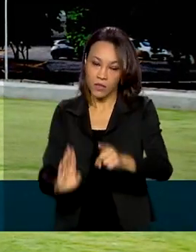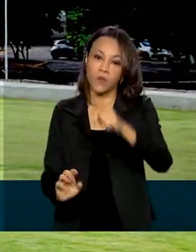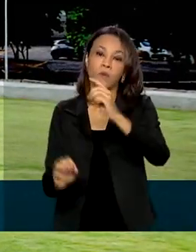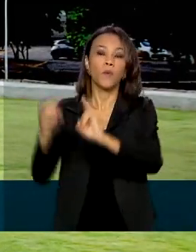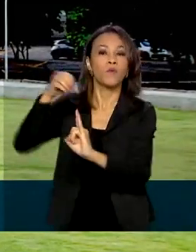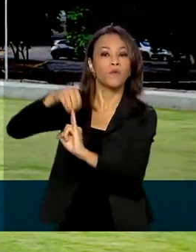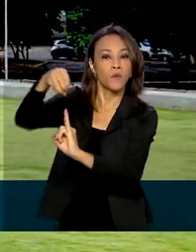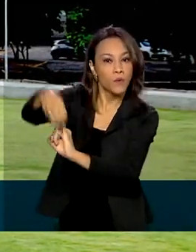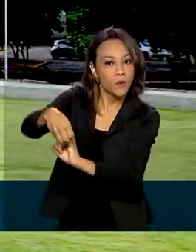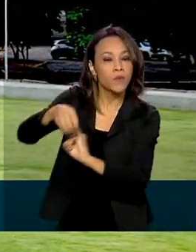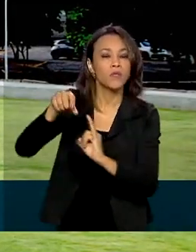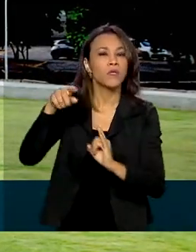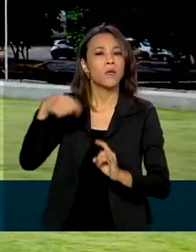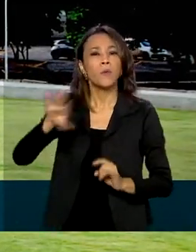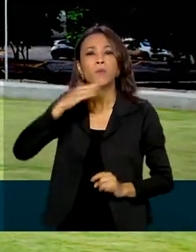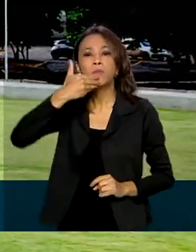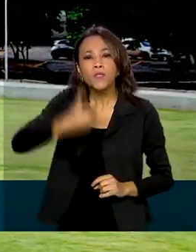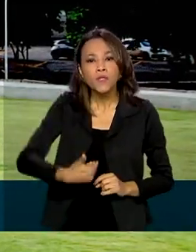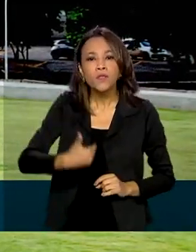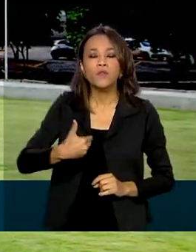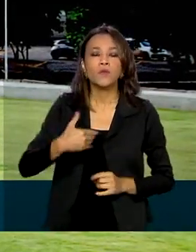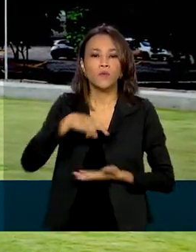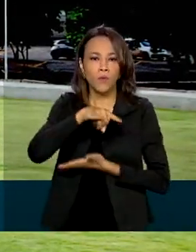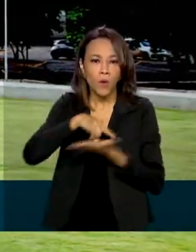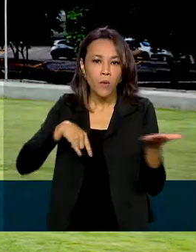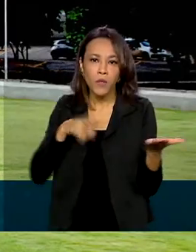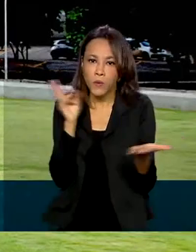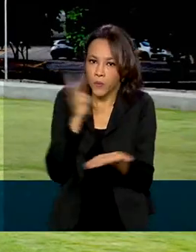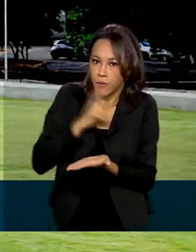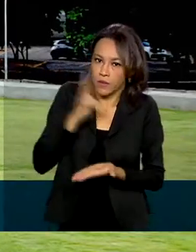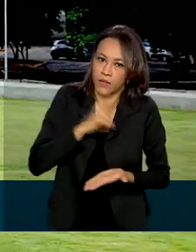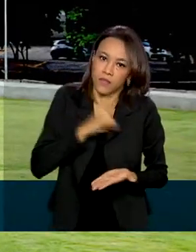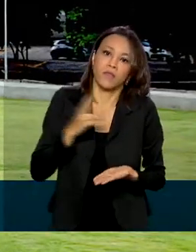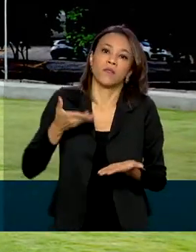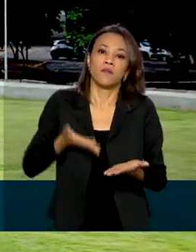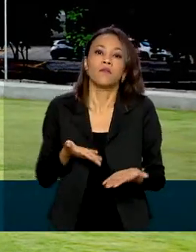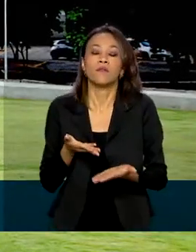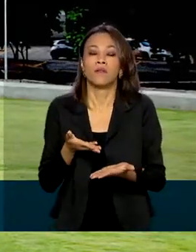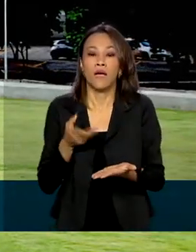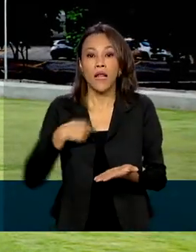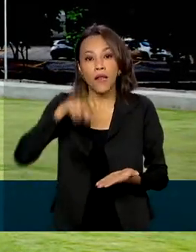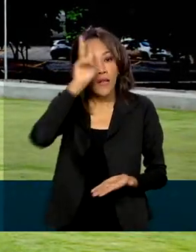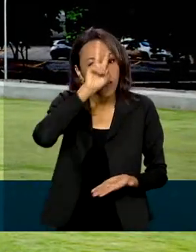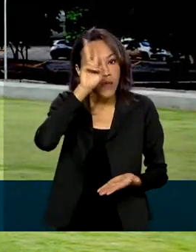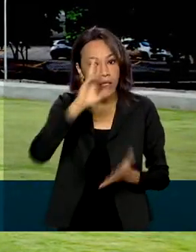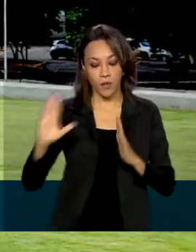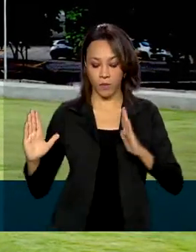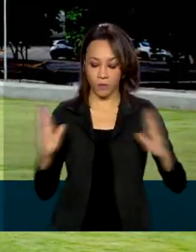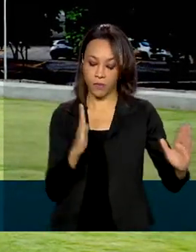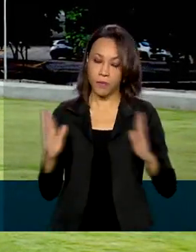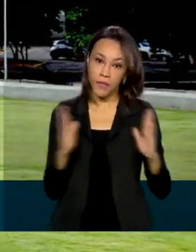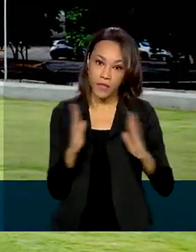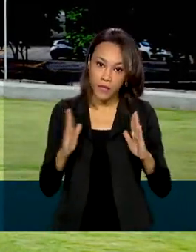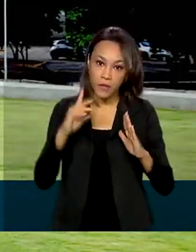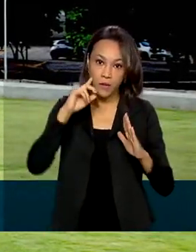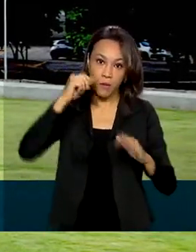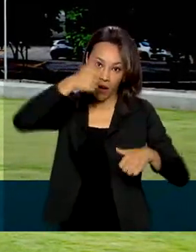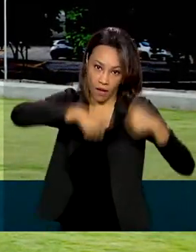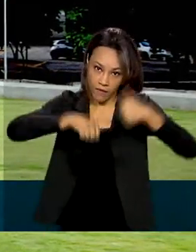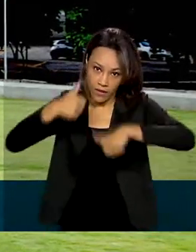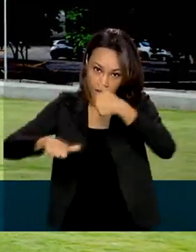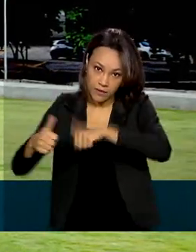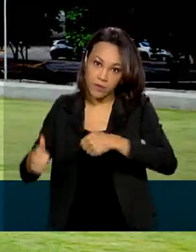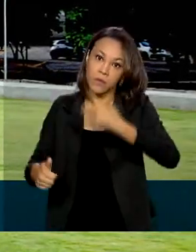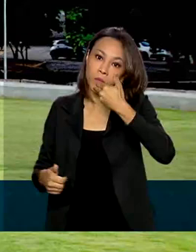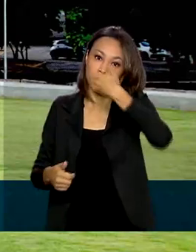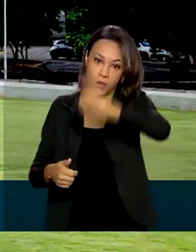deve fazer o pedido de uso emergencial do imunizante. Lembrando que o prazo para análise desse pedido pela